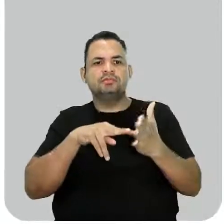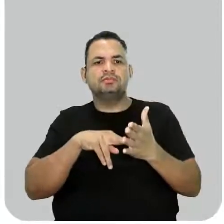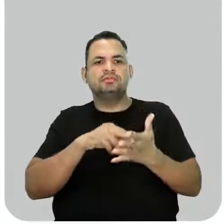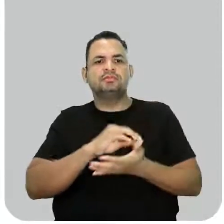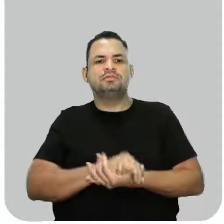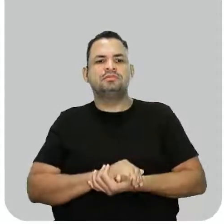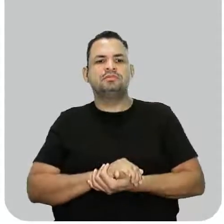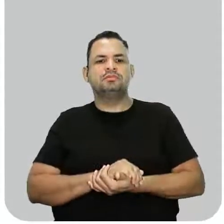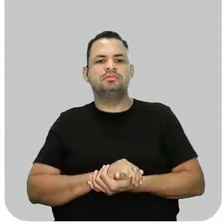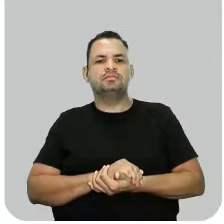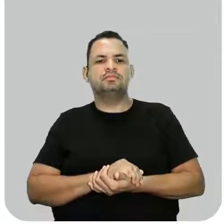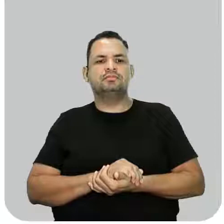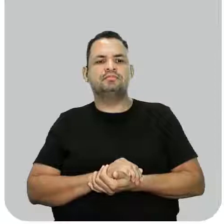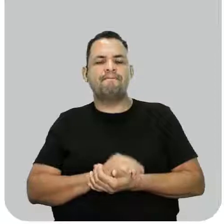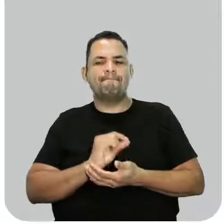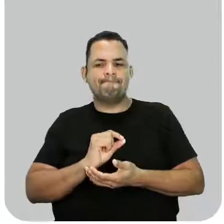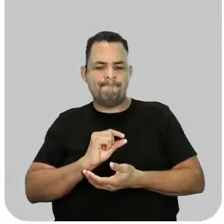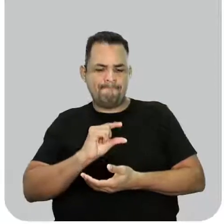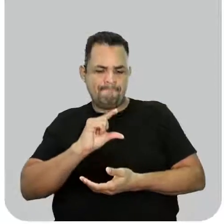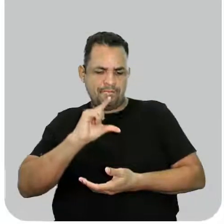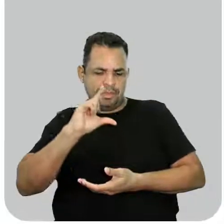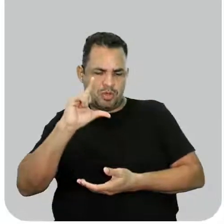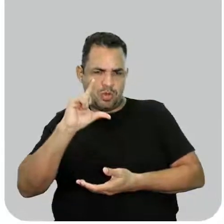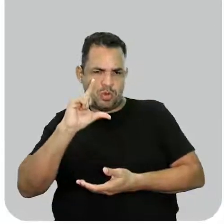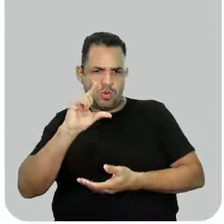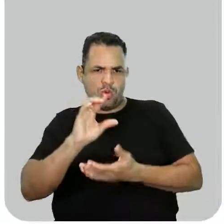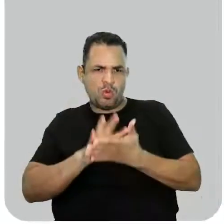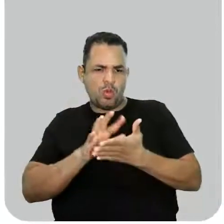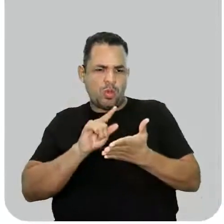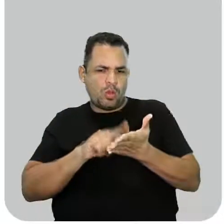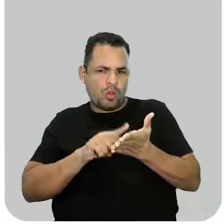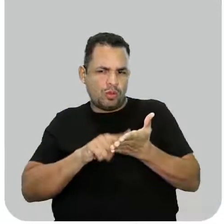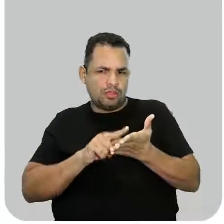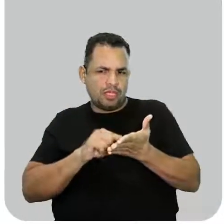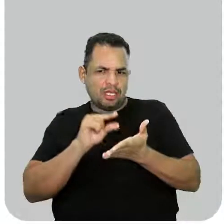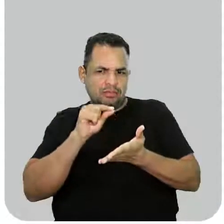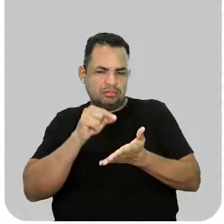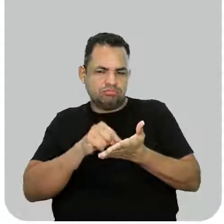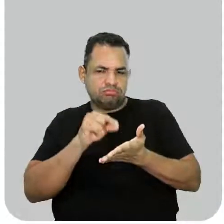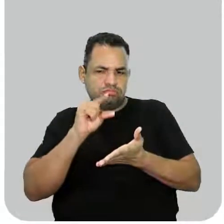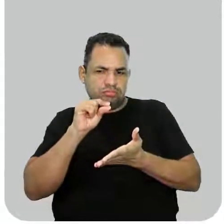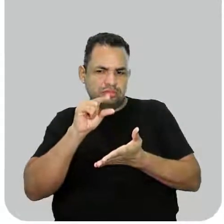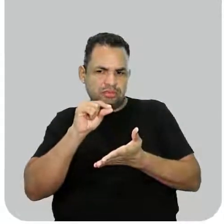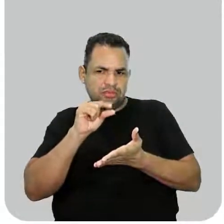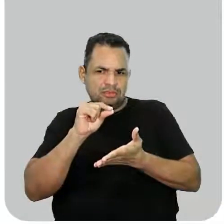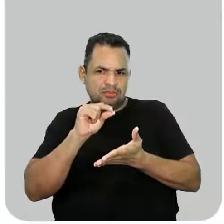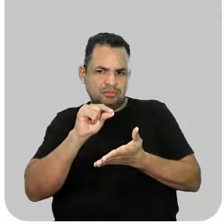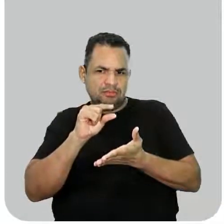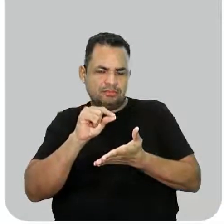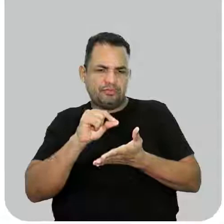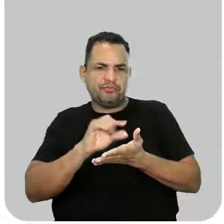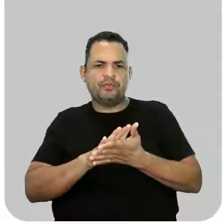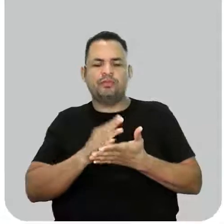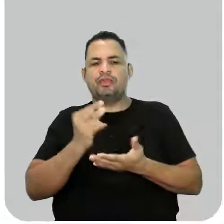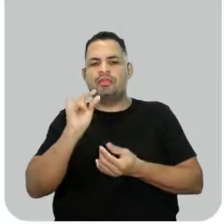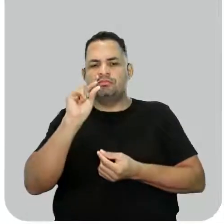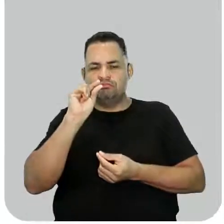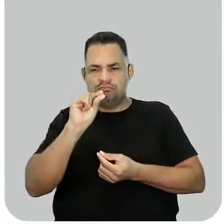que eu vou ter uma maior superfície de contato. É que nem um exemplo que alguns professores fazem do